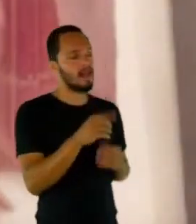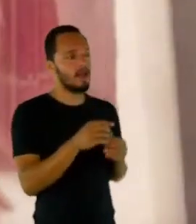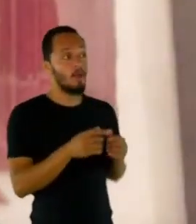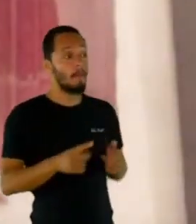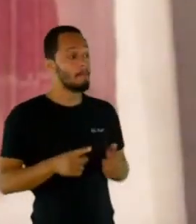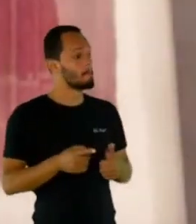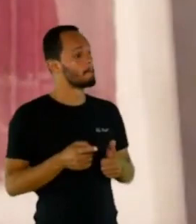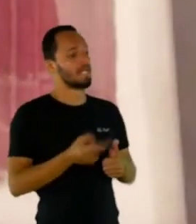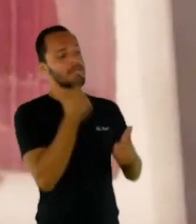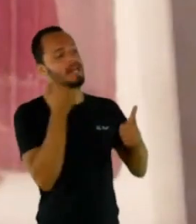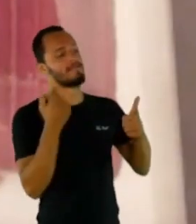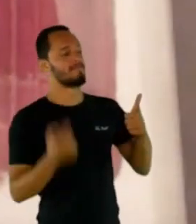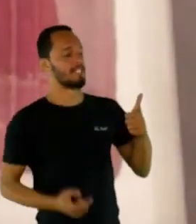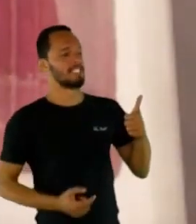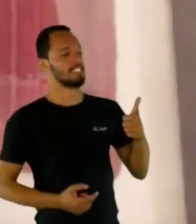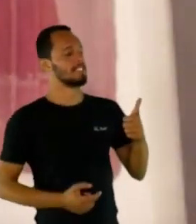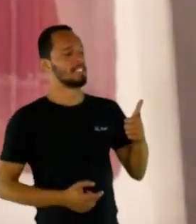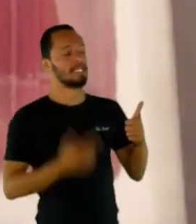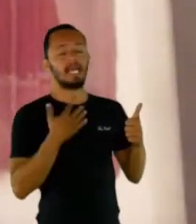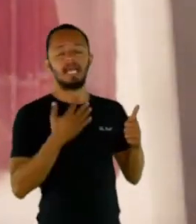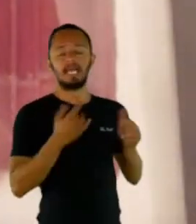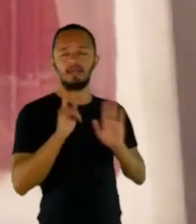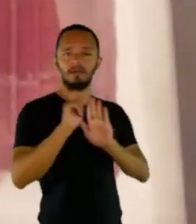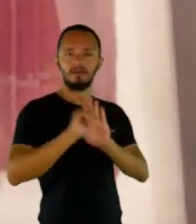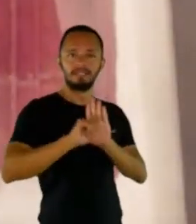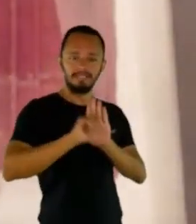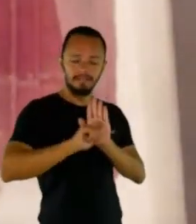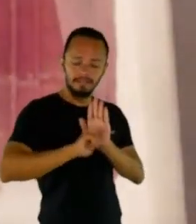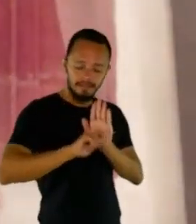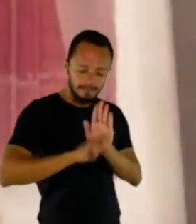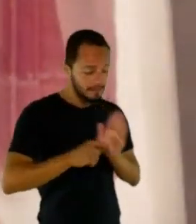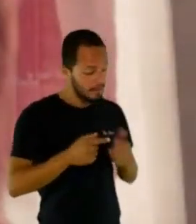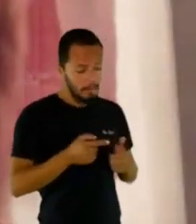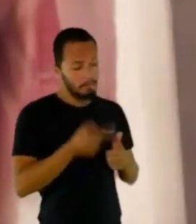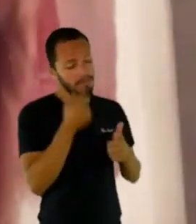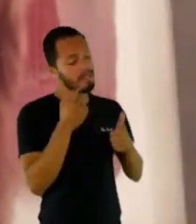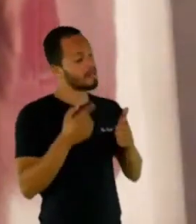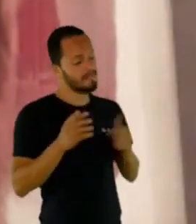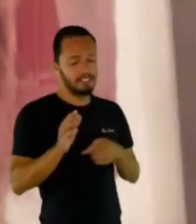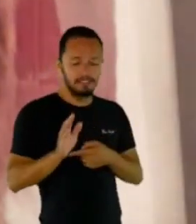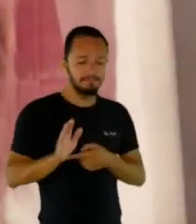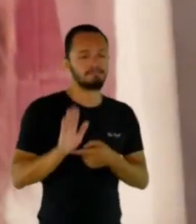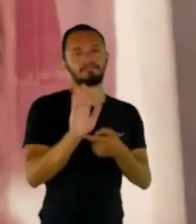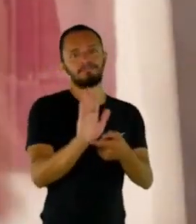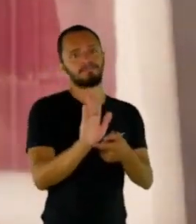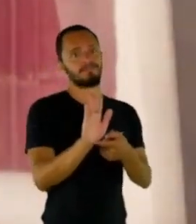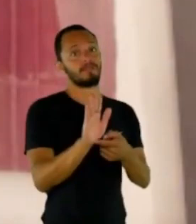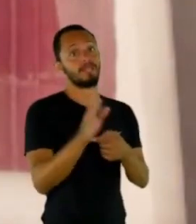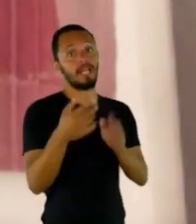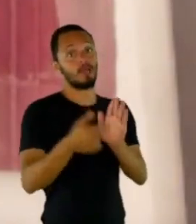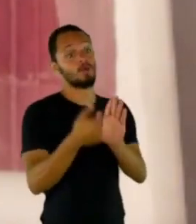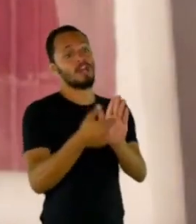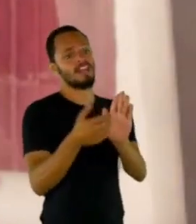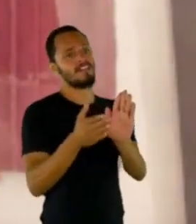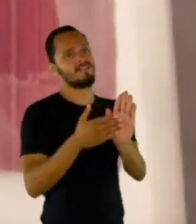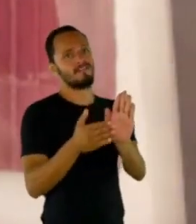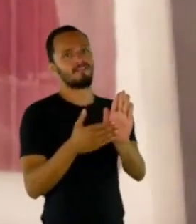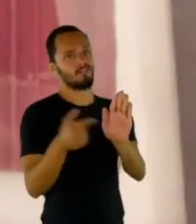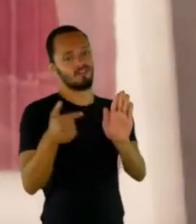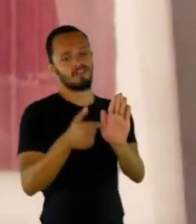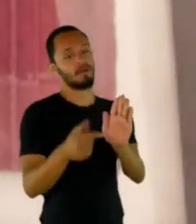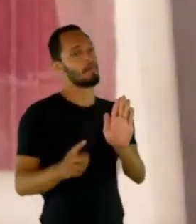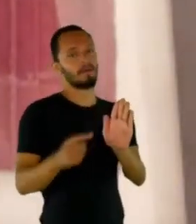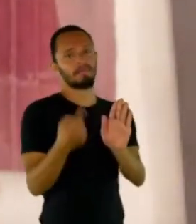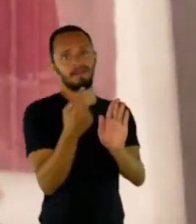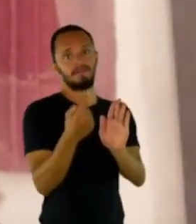feitos só para o livro mesmo. Teve um só, o primeiro, que eu coloquei no outro blog que eu tenho, que o